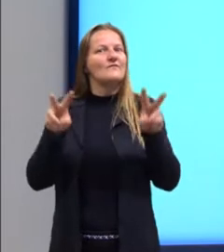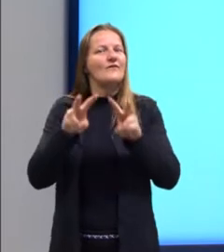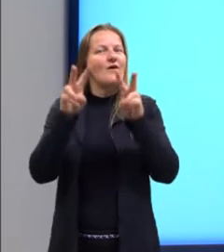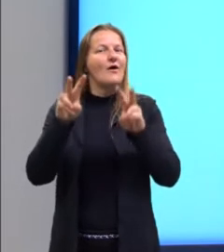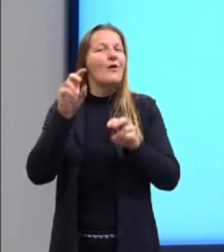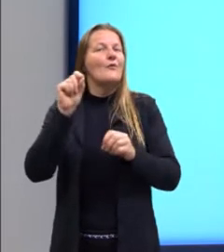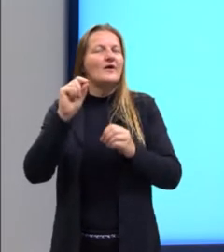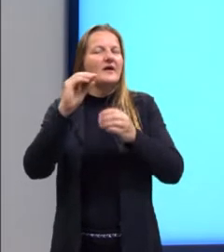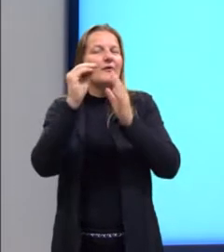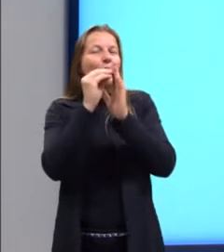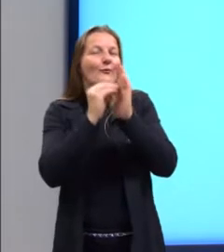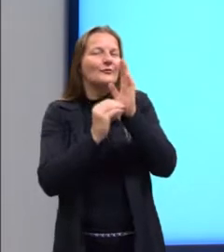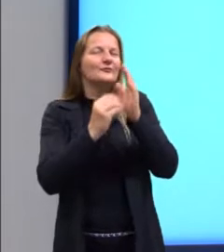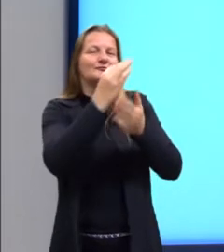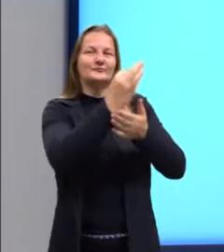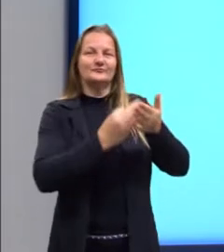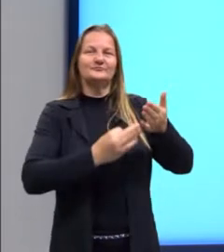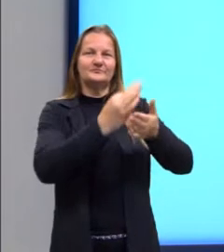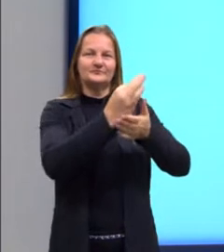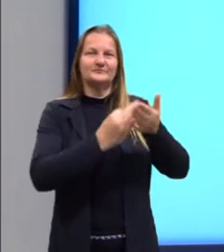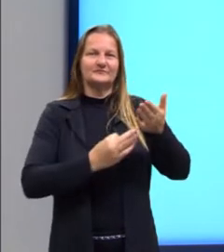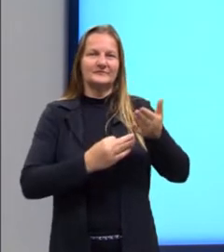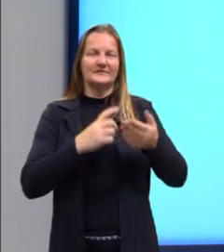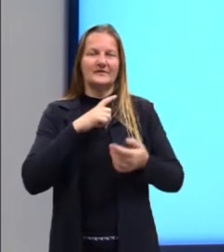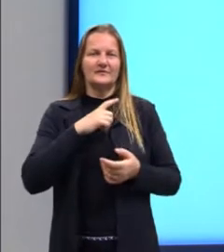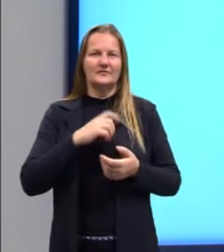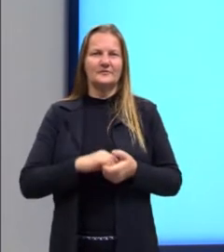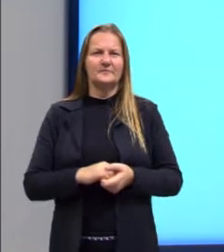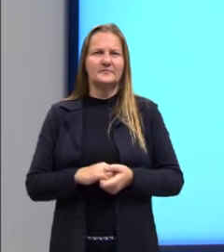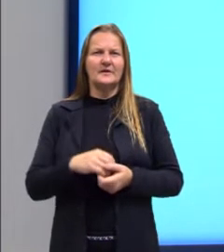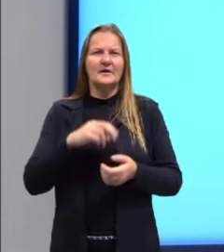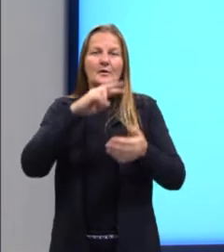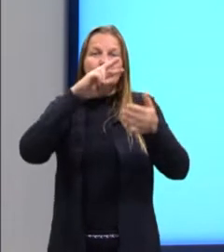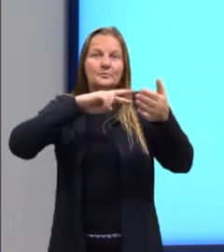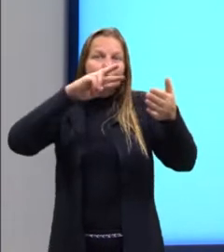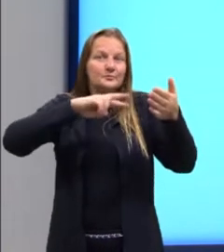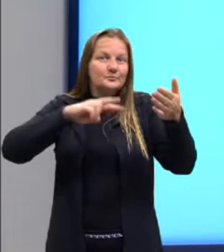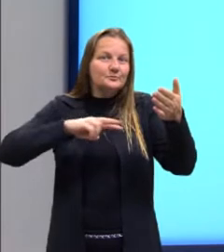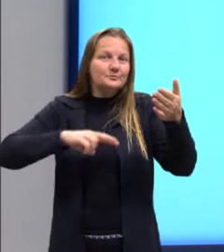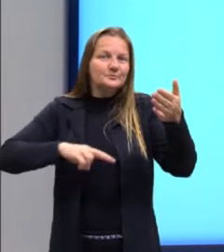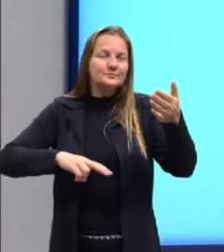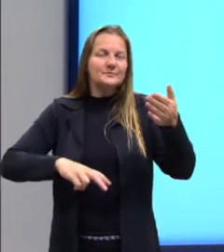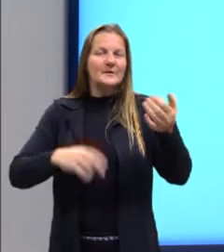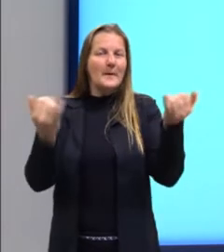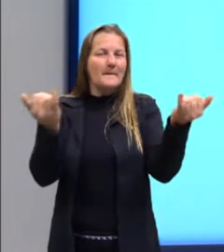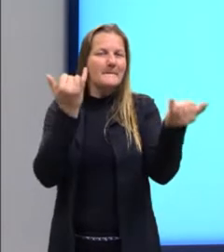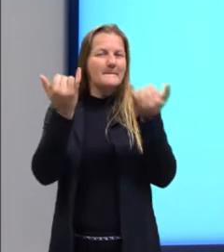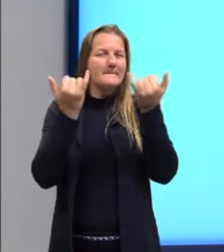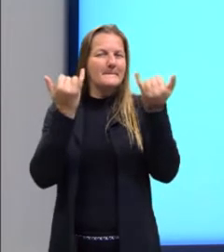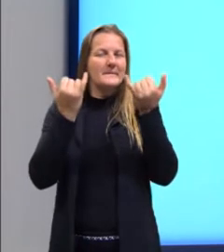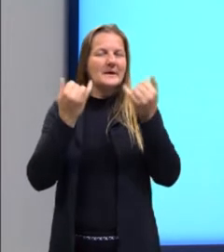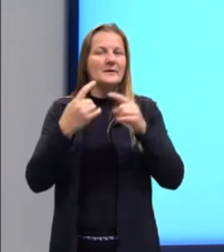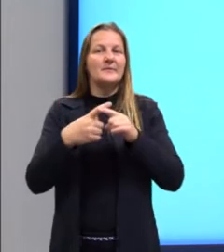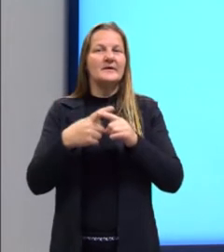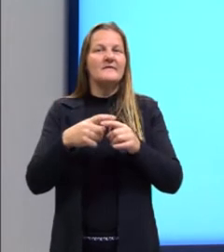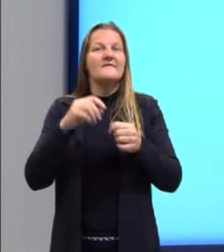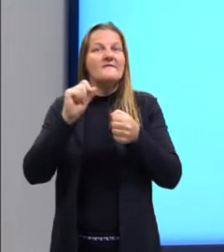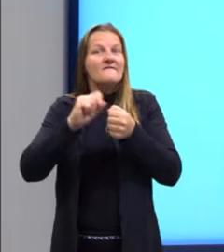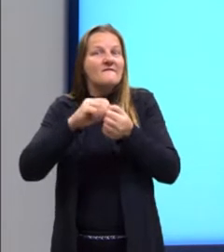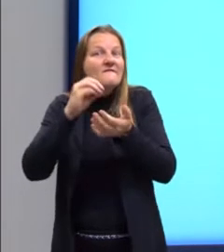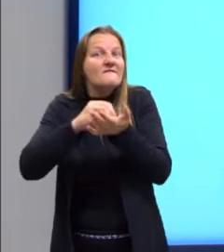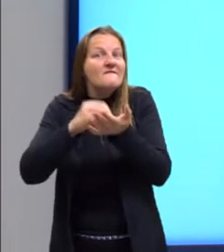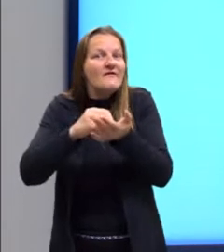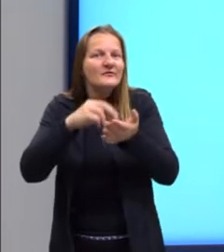trata esse texto. Nós conseguimos identificar a mensagem? Ainda não, porque ainda não fizemos a